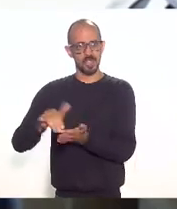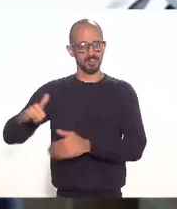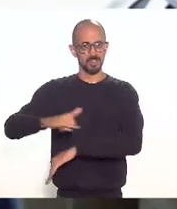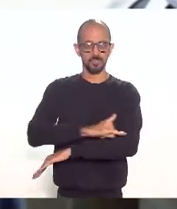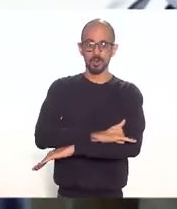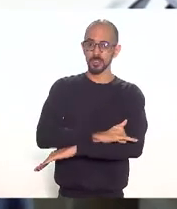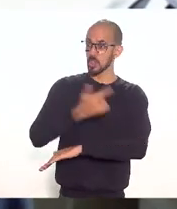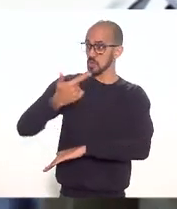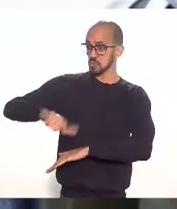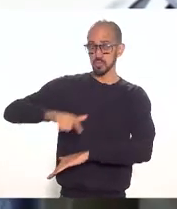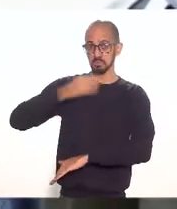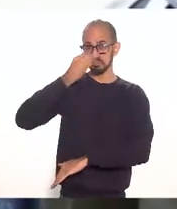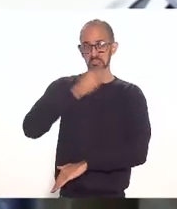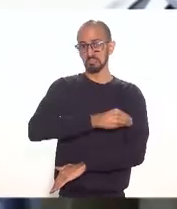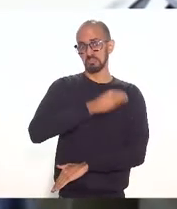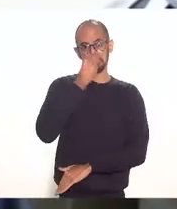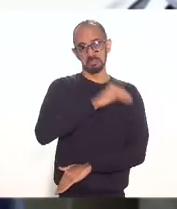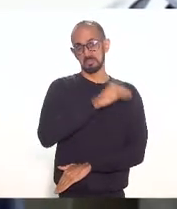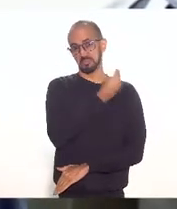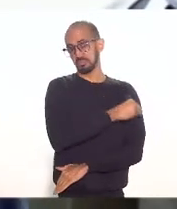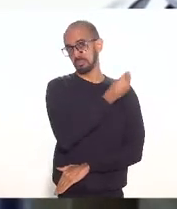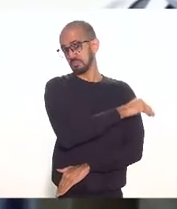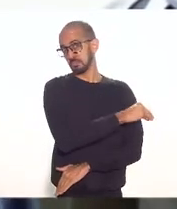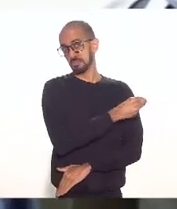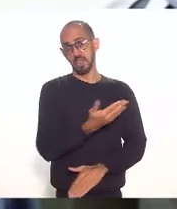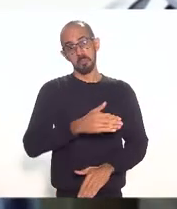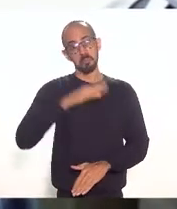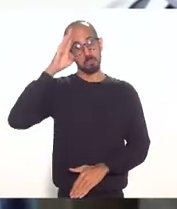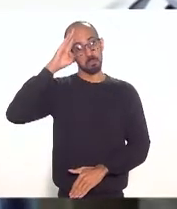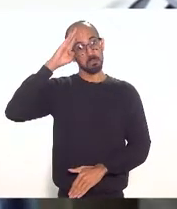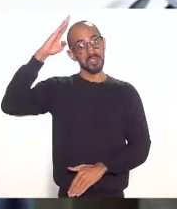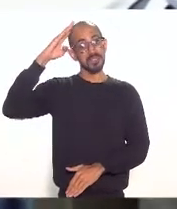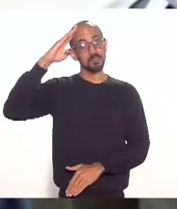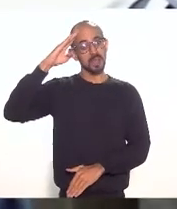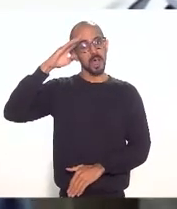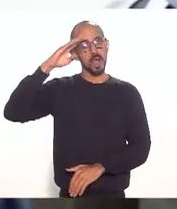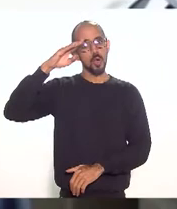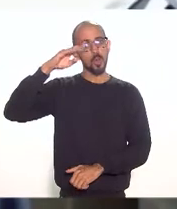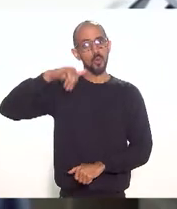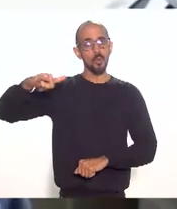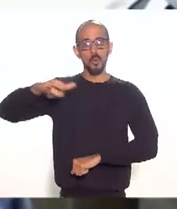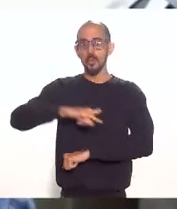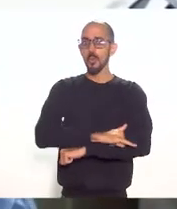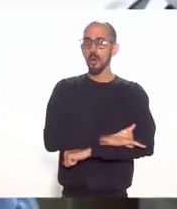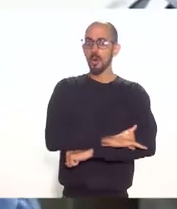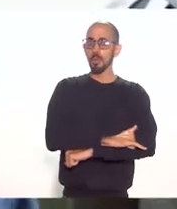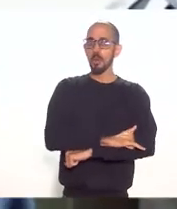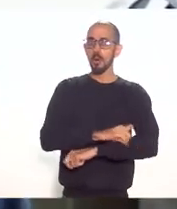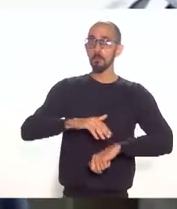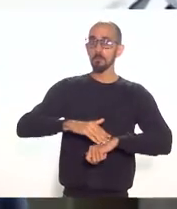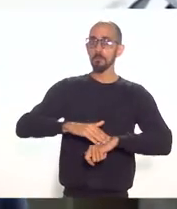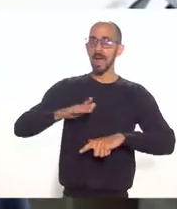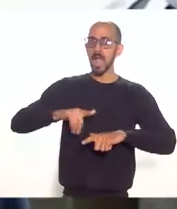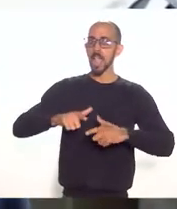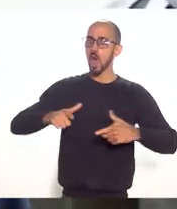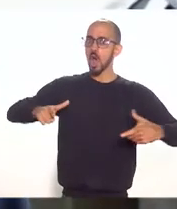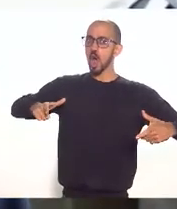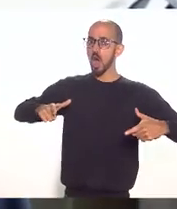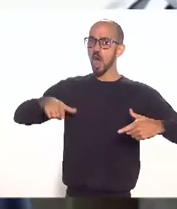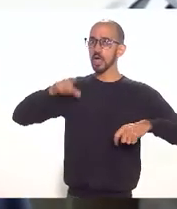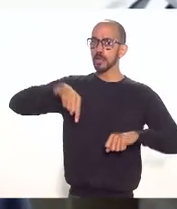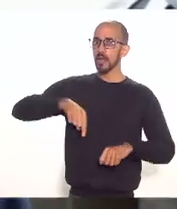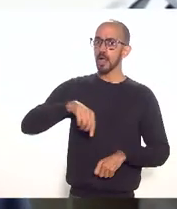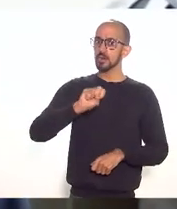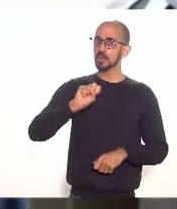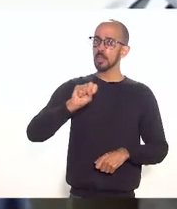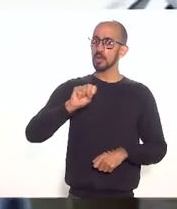aeroportos, principalmente do hub do Aeroporto Internacional do Galeão, que está situada aqui na